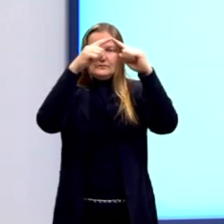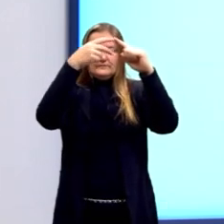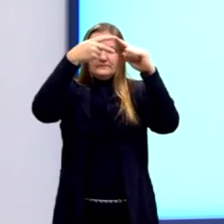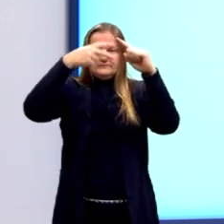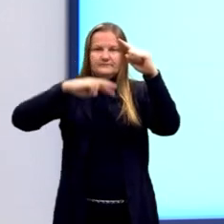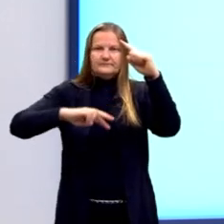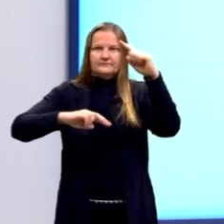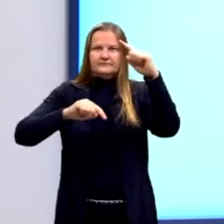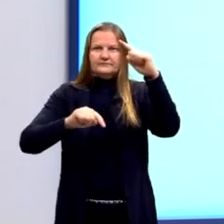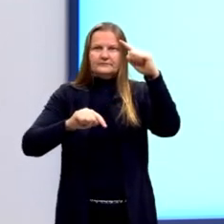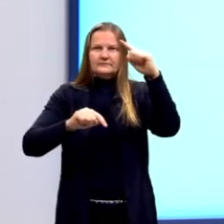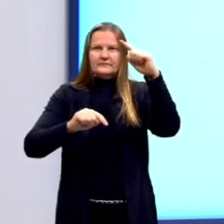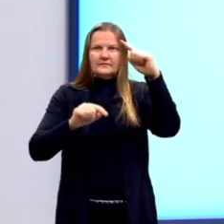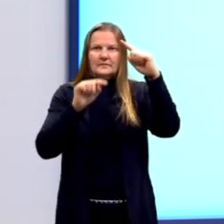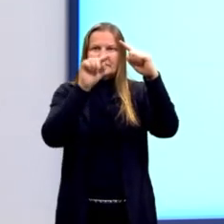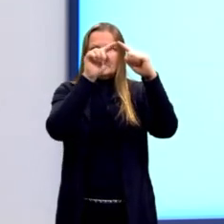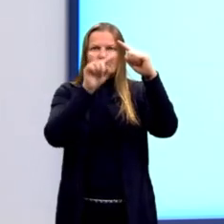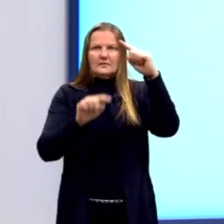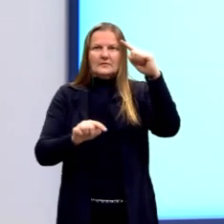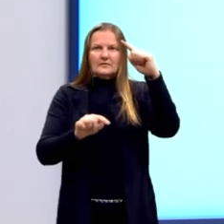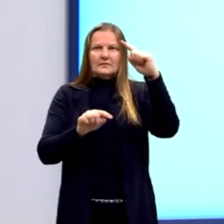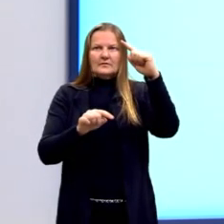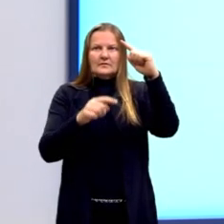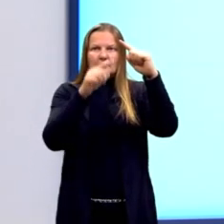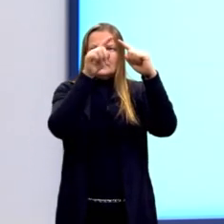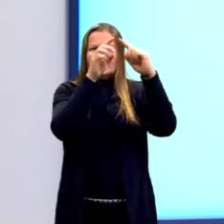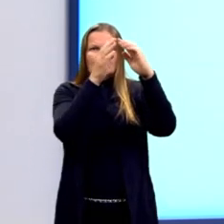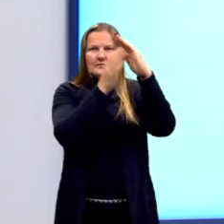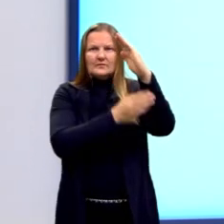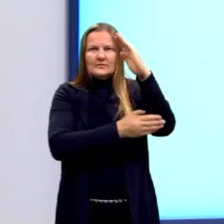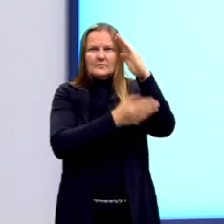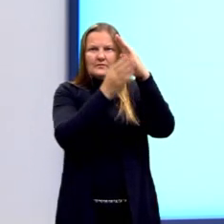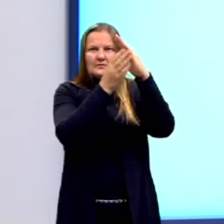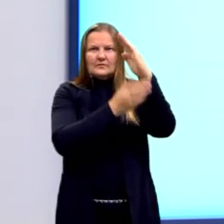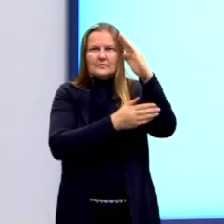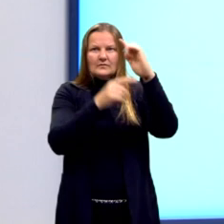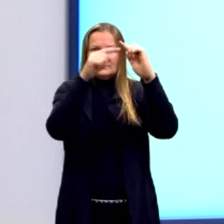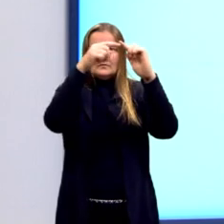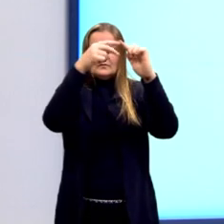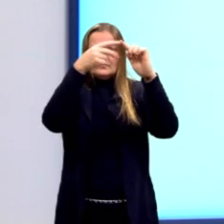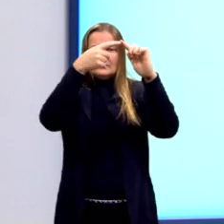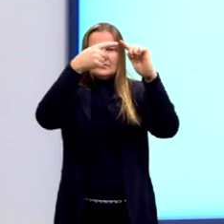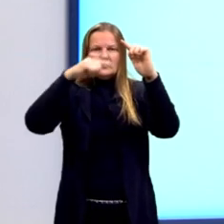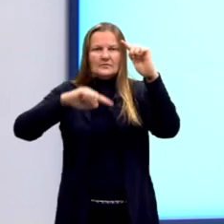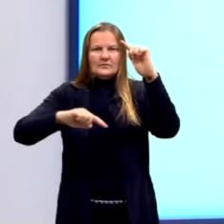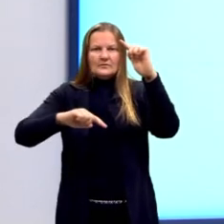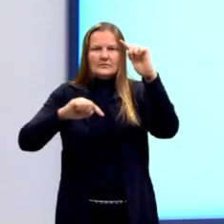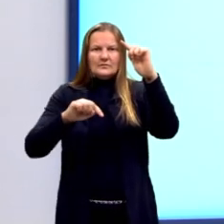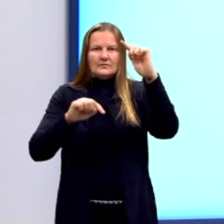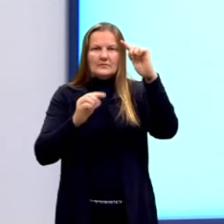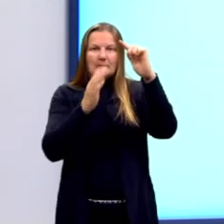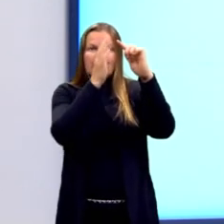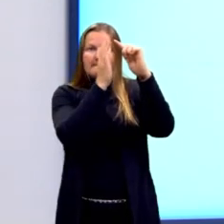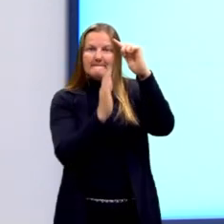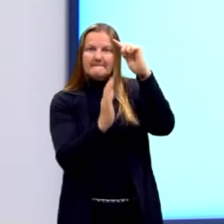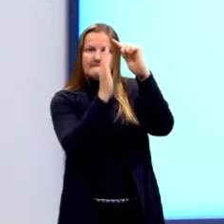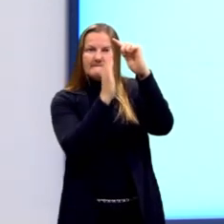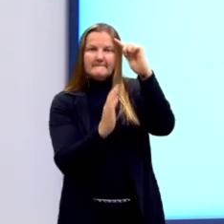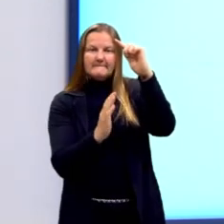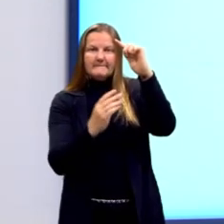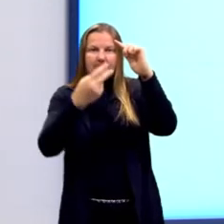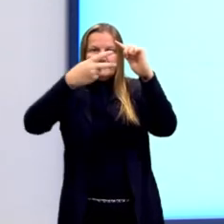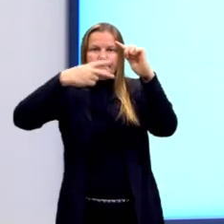mediana então, o segmento que parte de um vértice e corta exatamente no ponto médio do lado